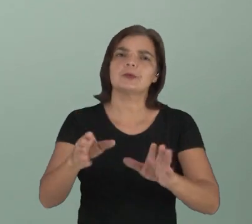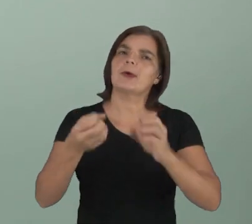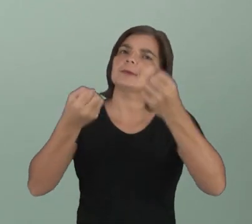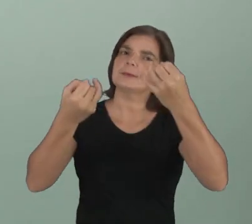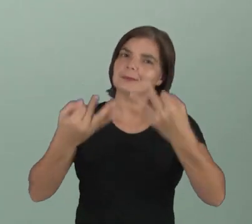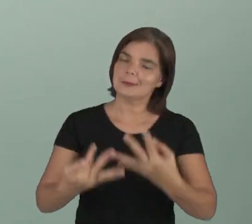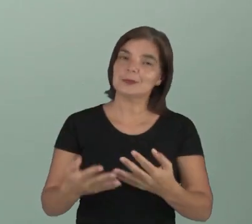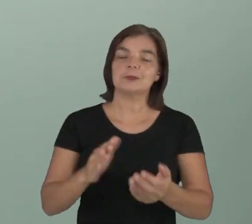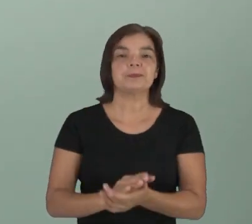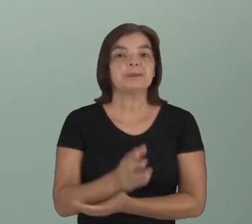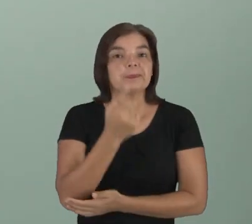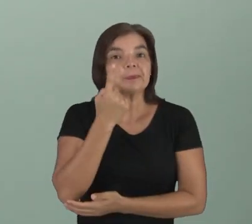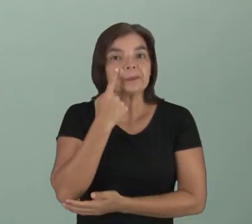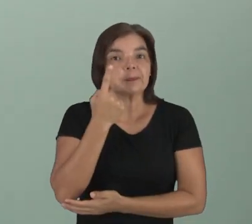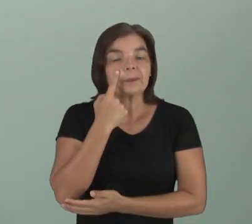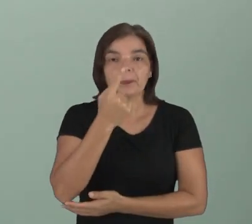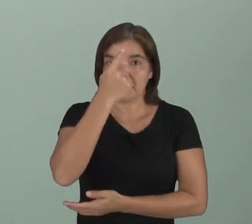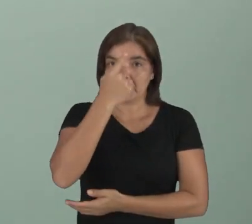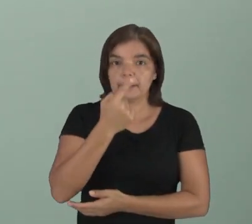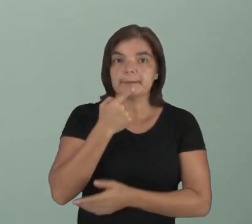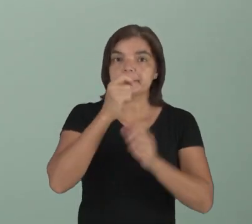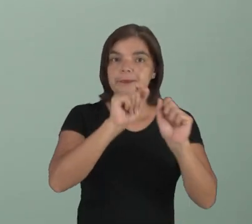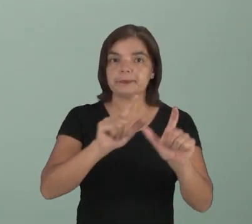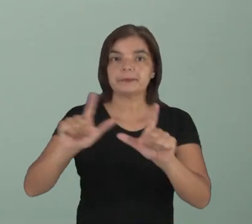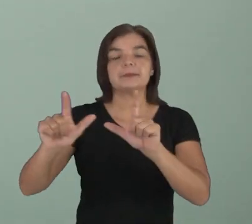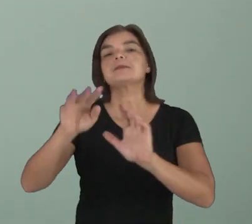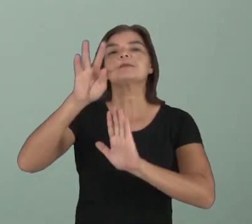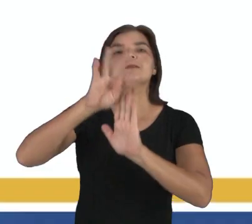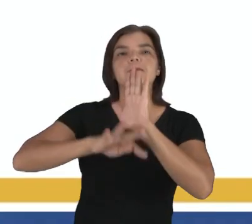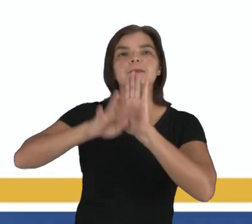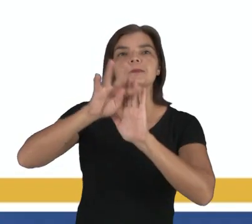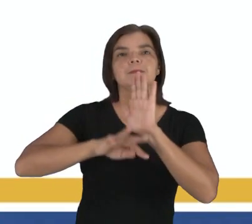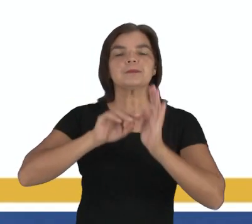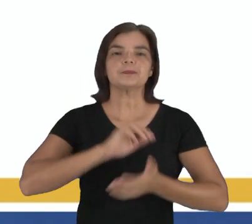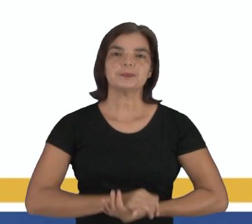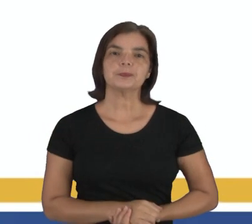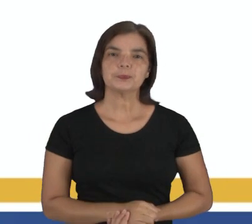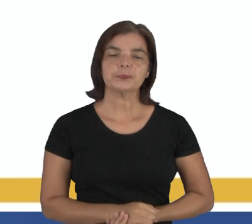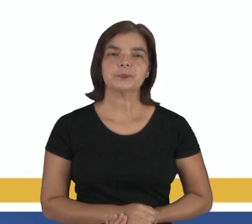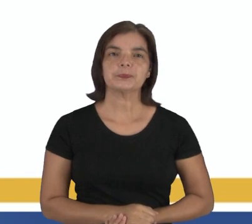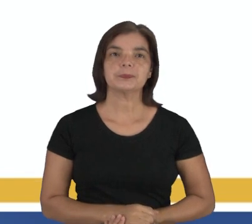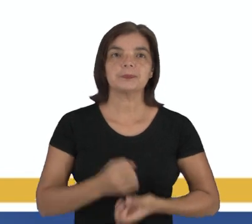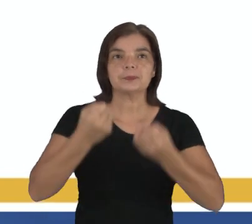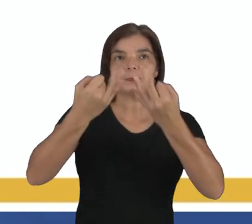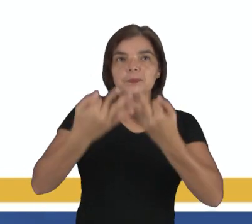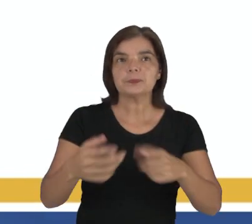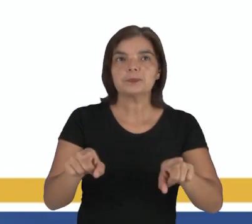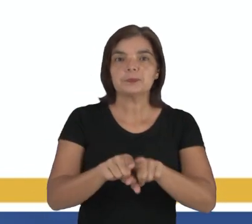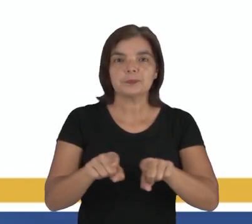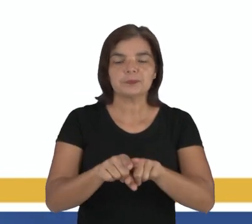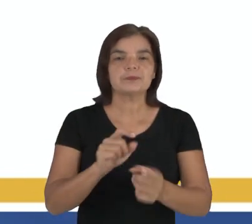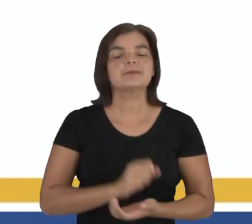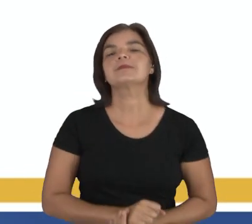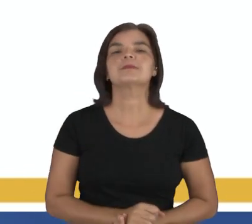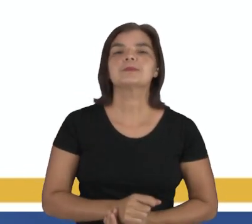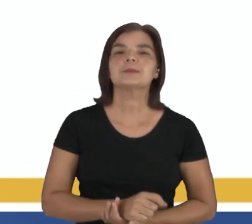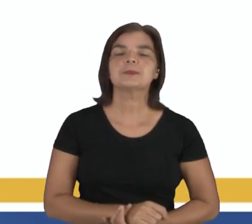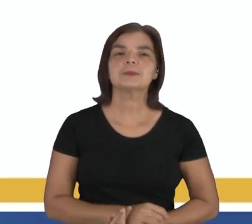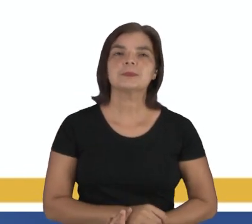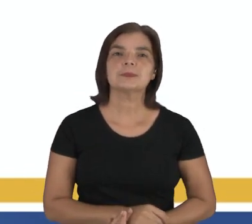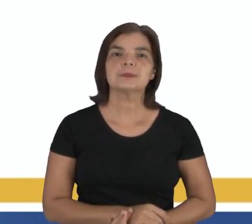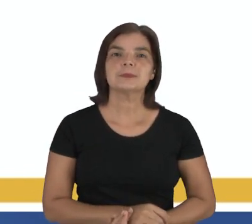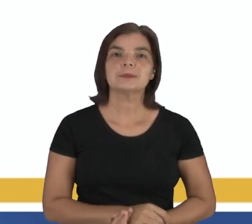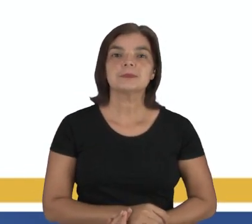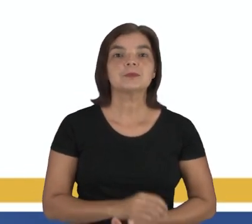vocês. Observe agora a imagem que está no texto. Olha só. Ela diz assim, veja que vocês têm aí